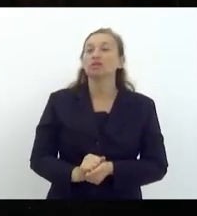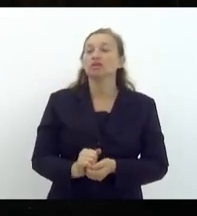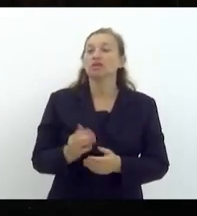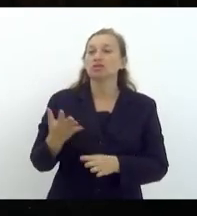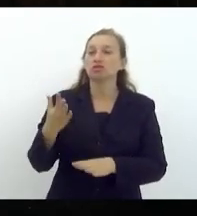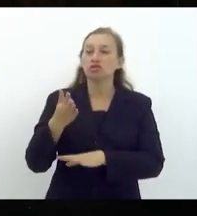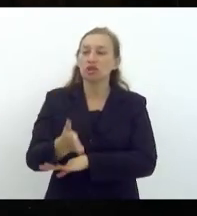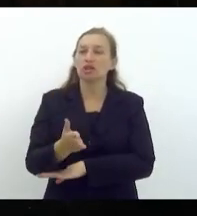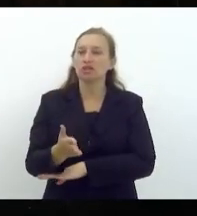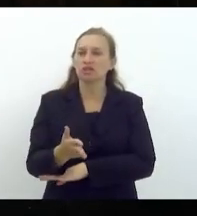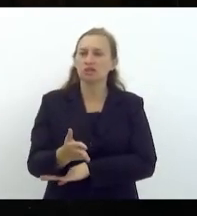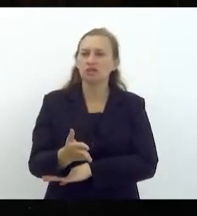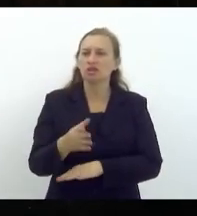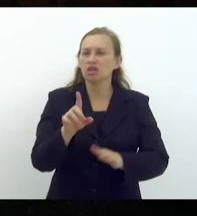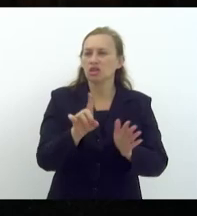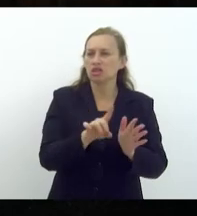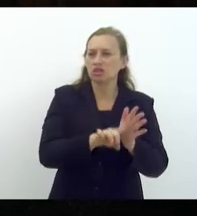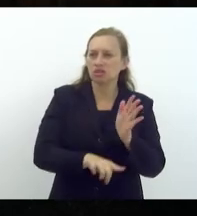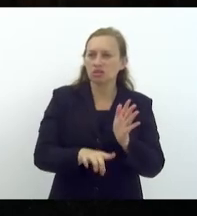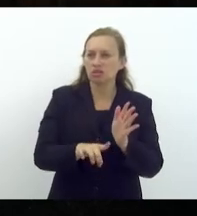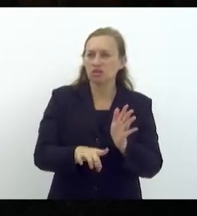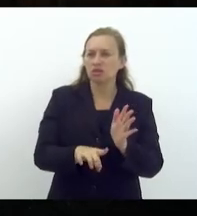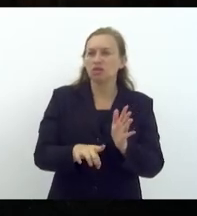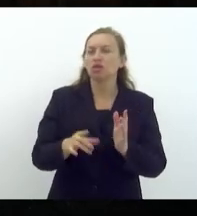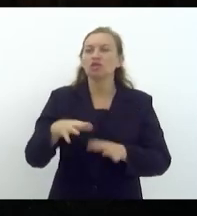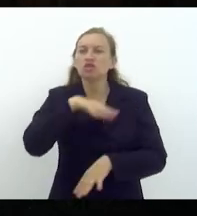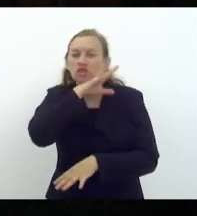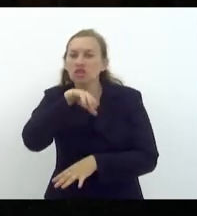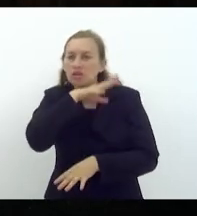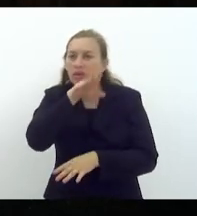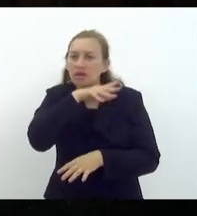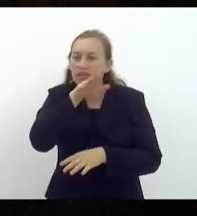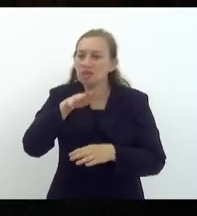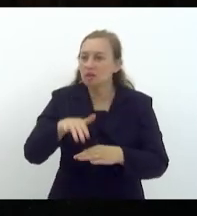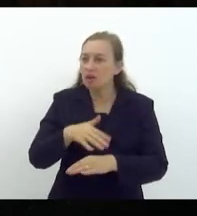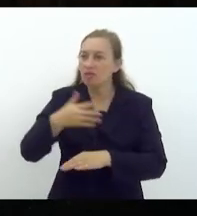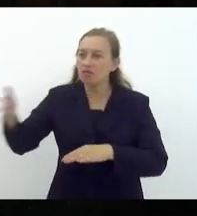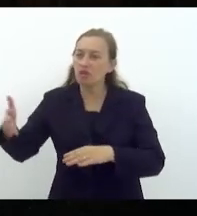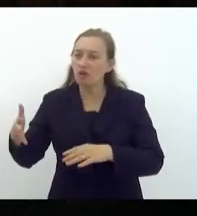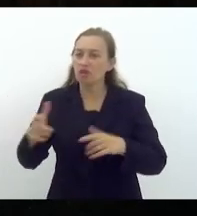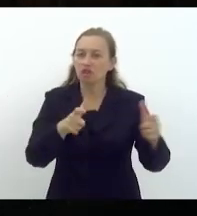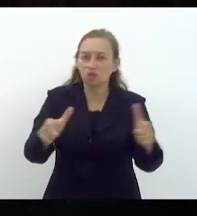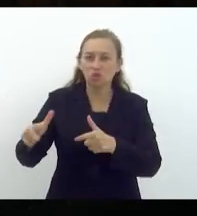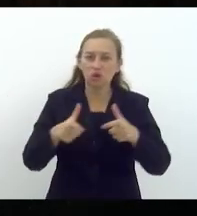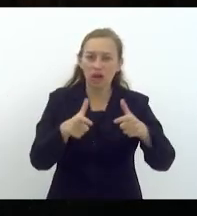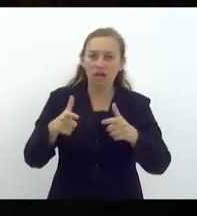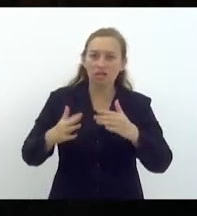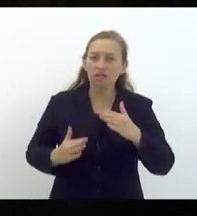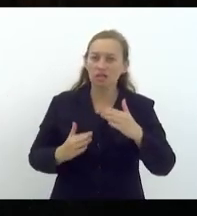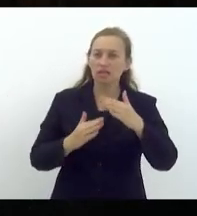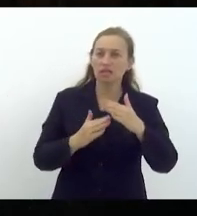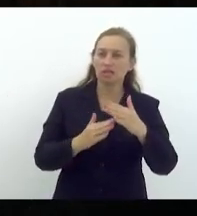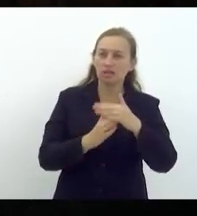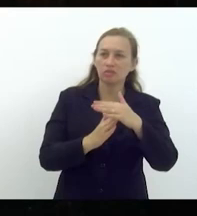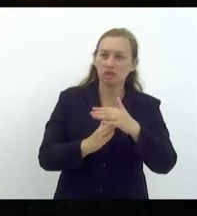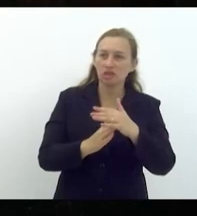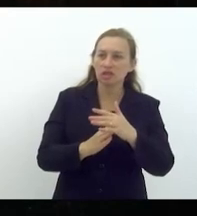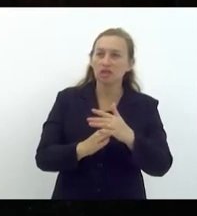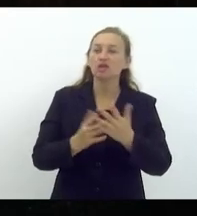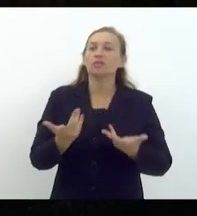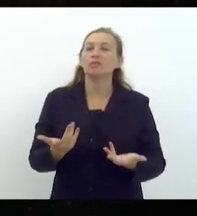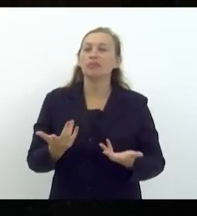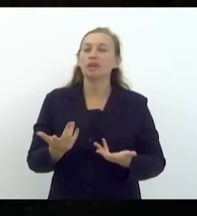restrição de comércio de animais vivos para fora de limites estaduais, em especial aos produtores de cria e recria de